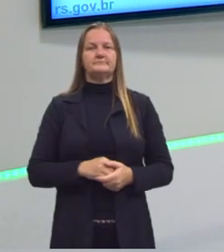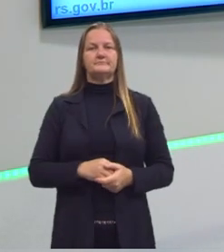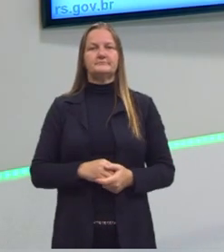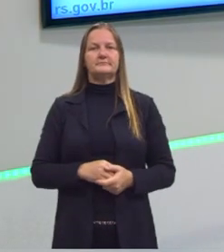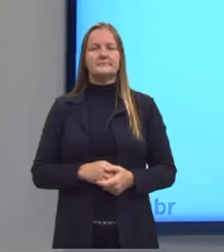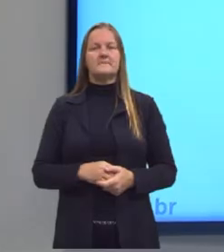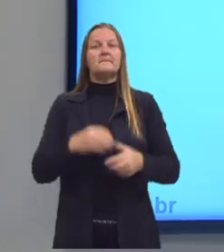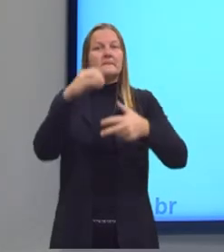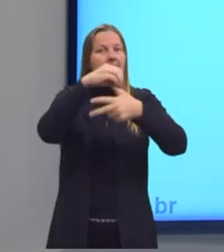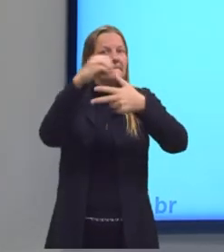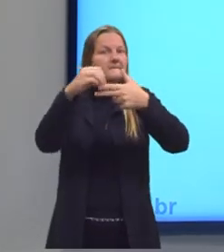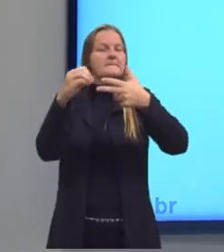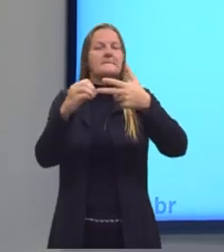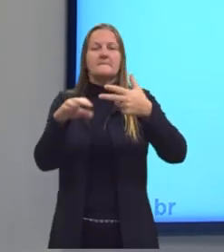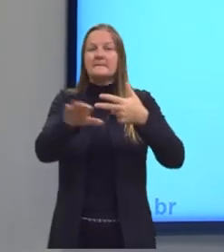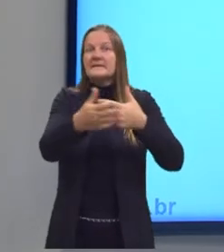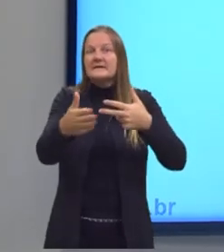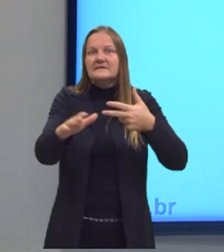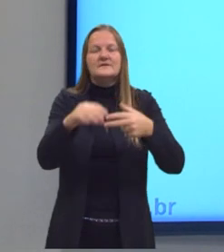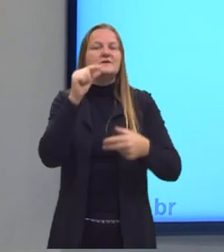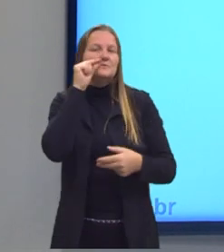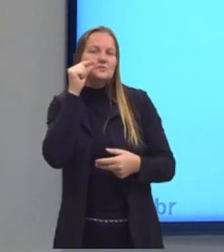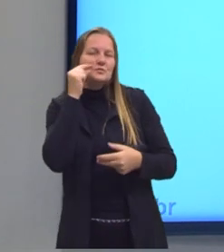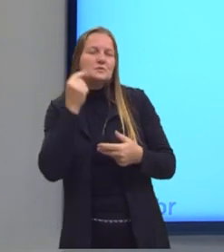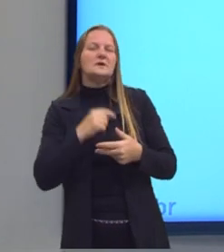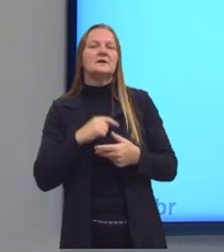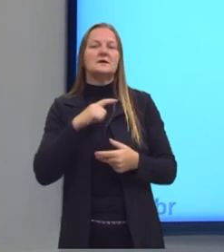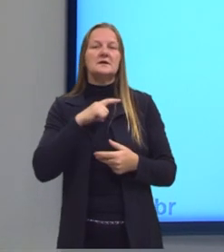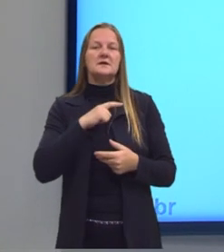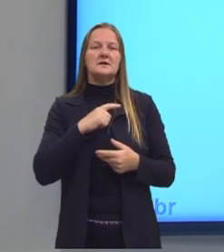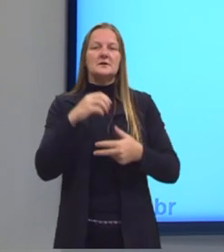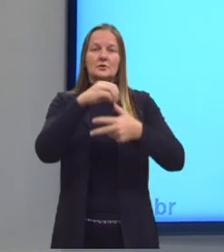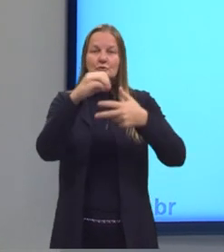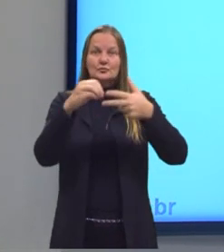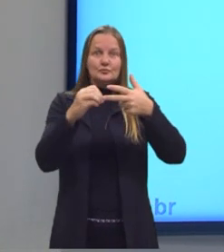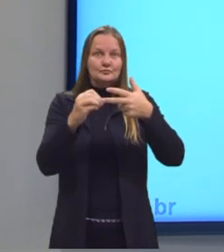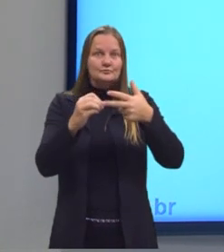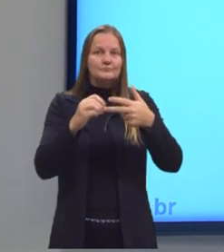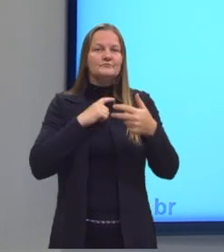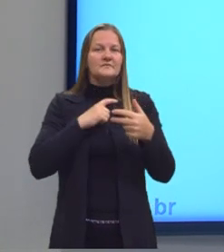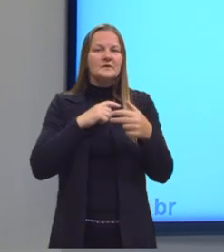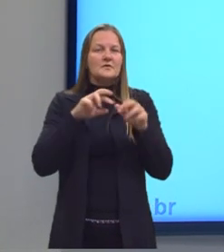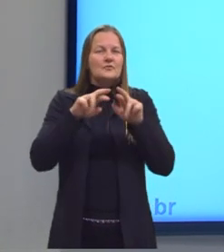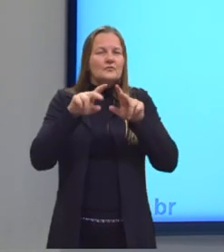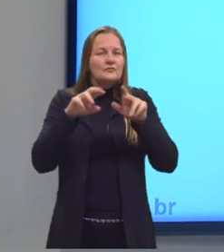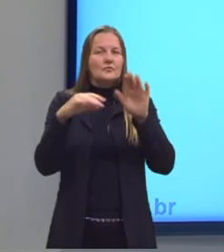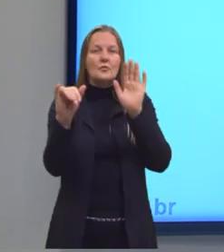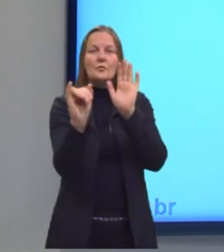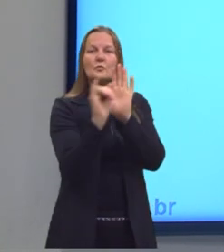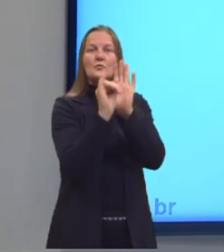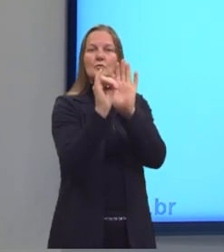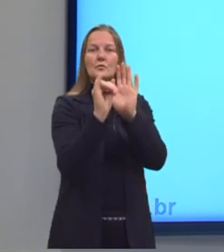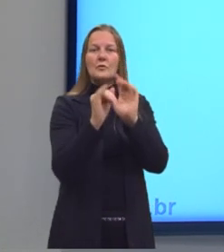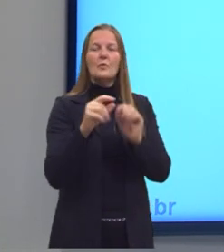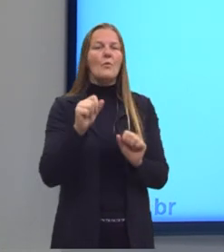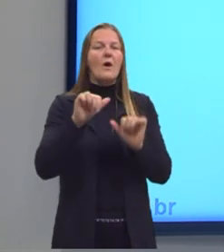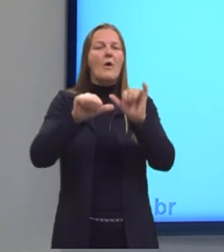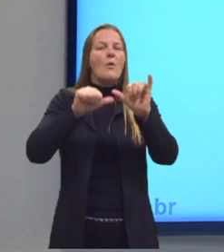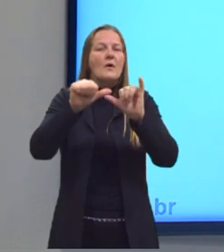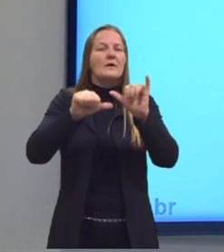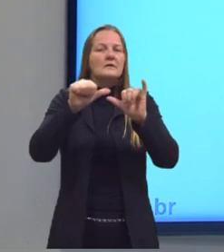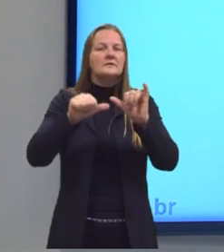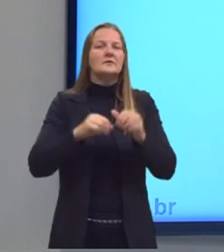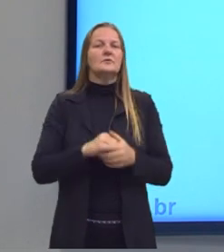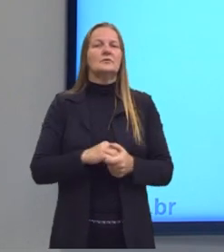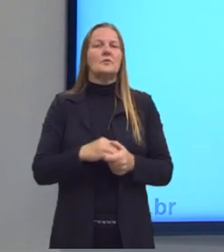No Enem, muitas vezes, nos vestibulares, como elas são cobradas de forma a identificar as reações nessas